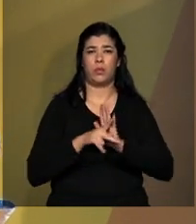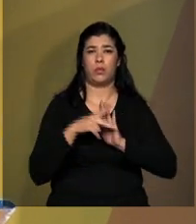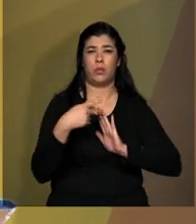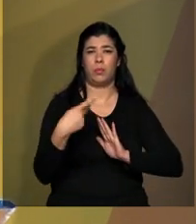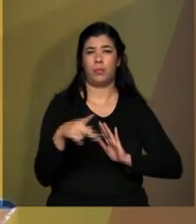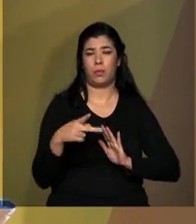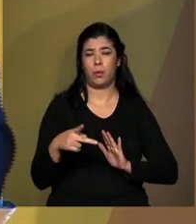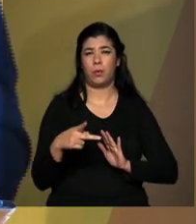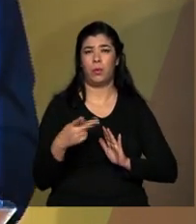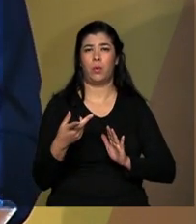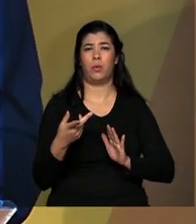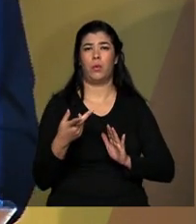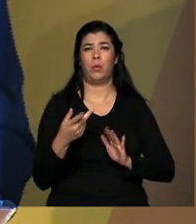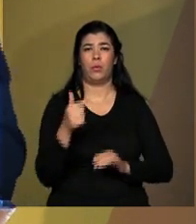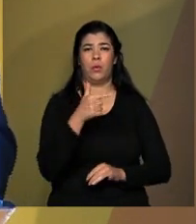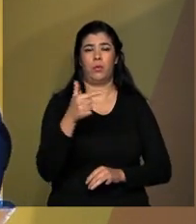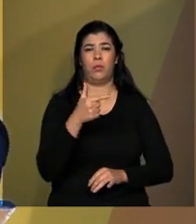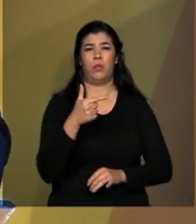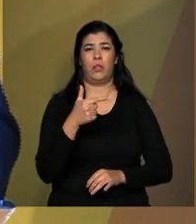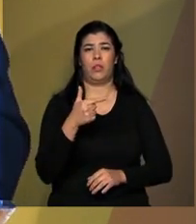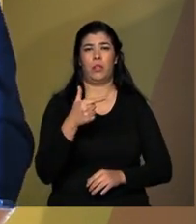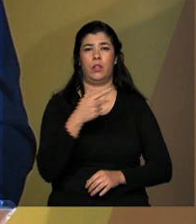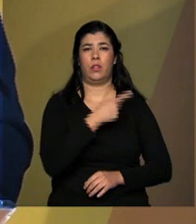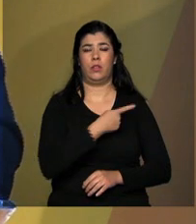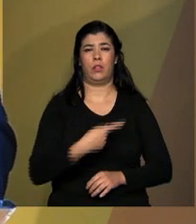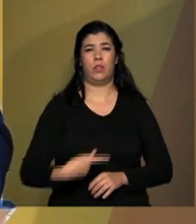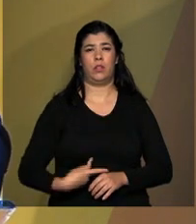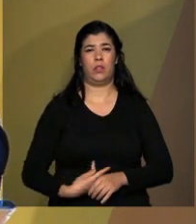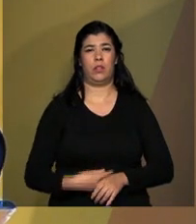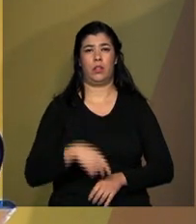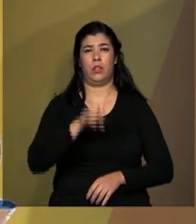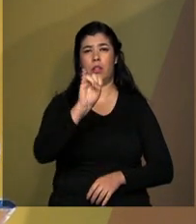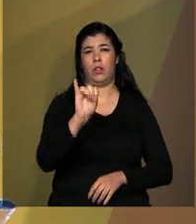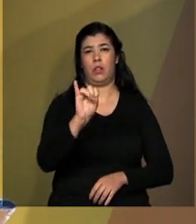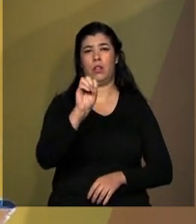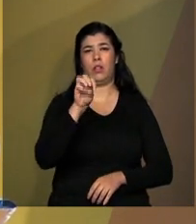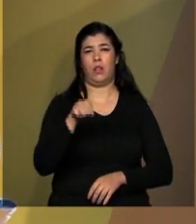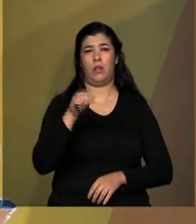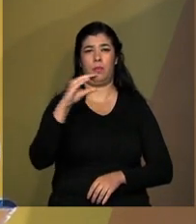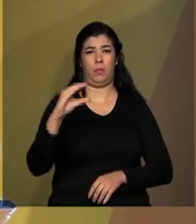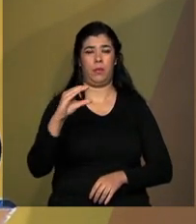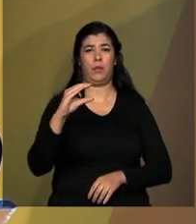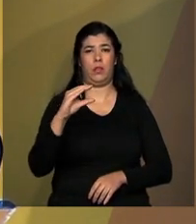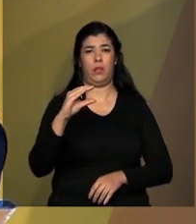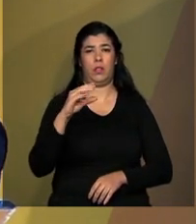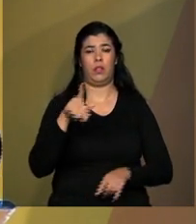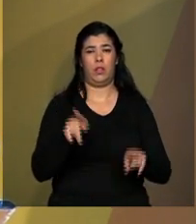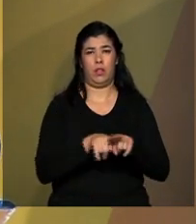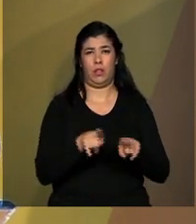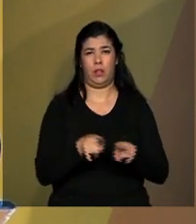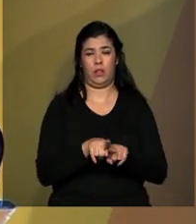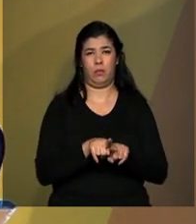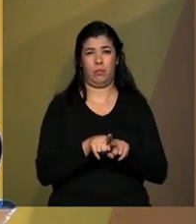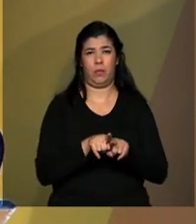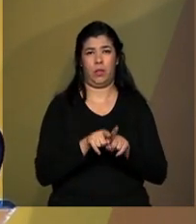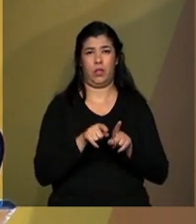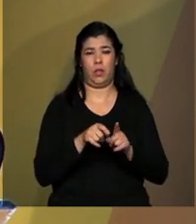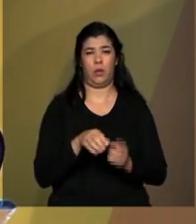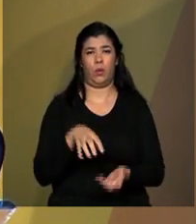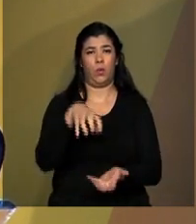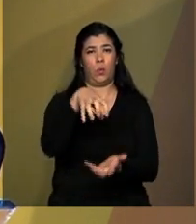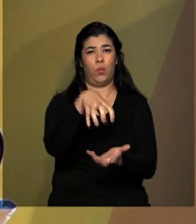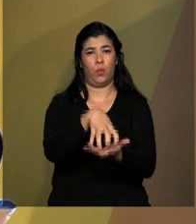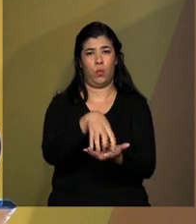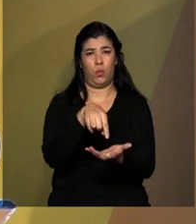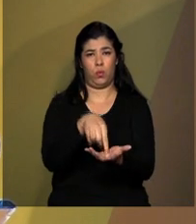a vice-presidência da IOC e temos uma parceria com o Centro de